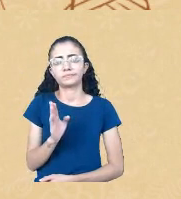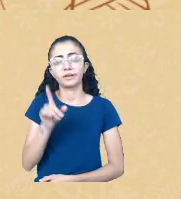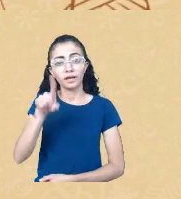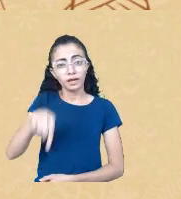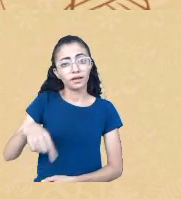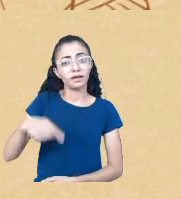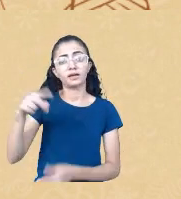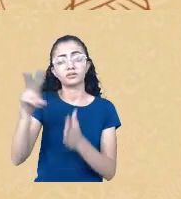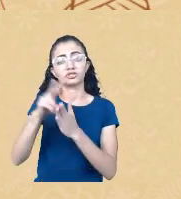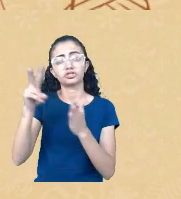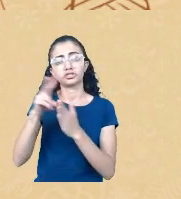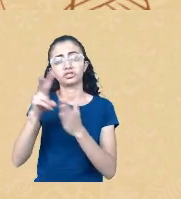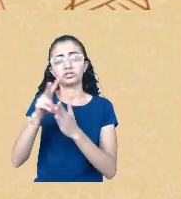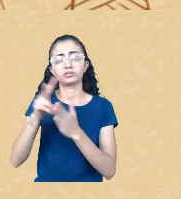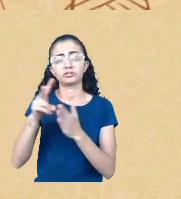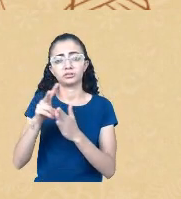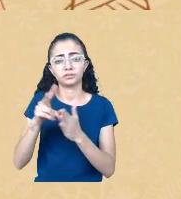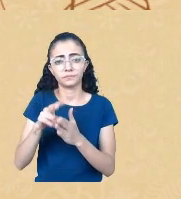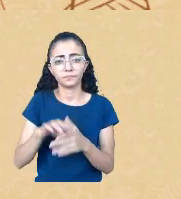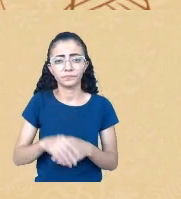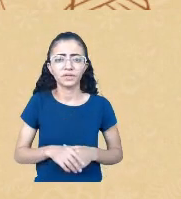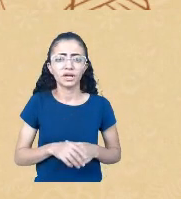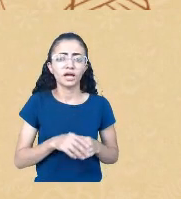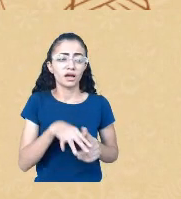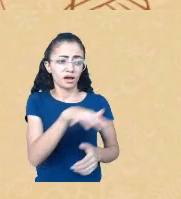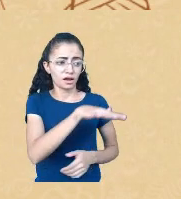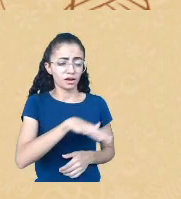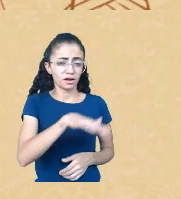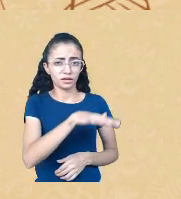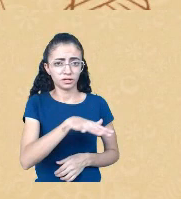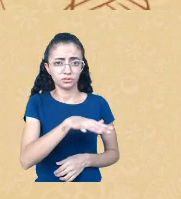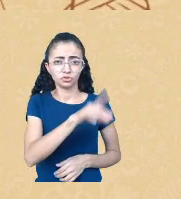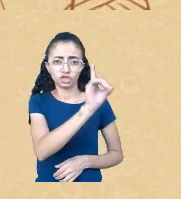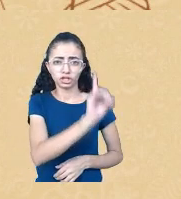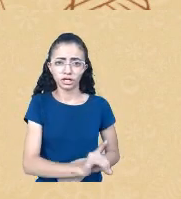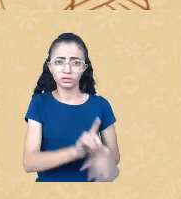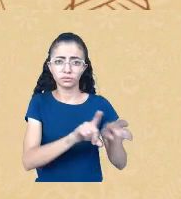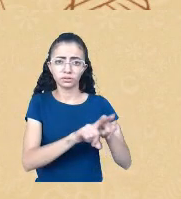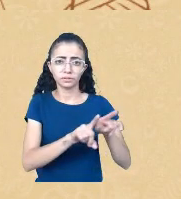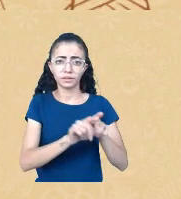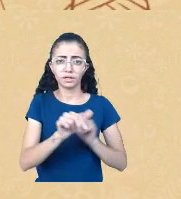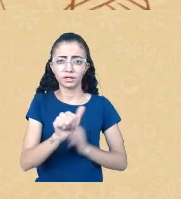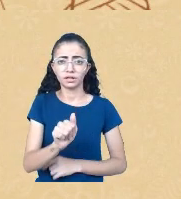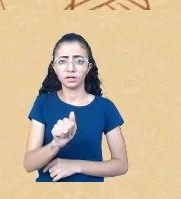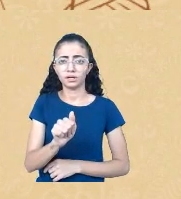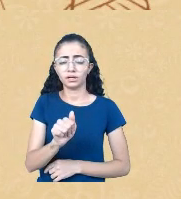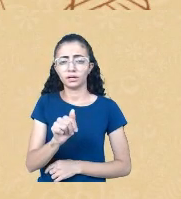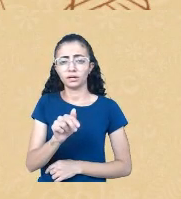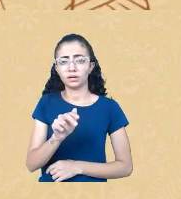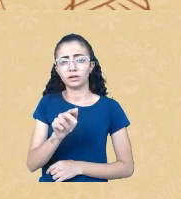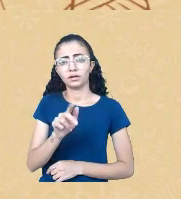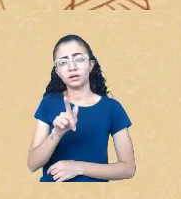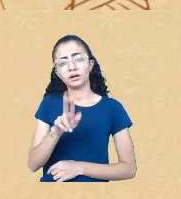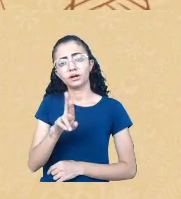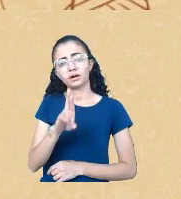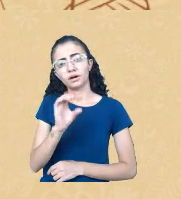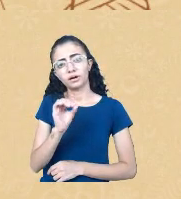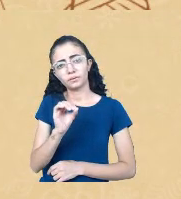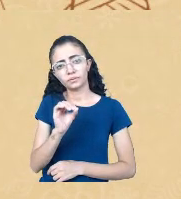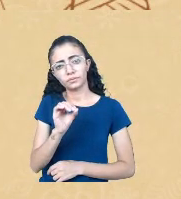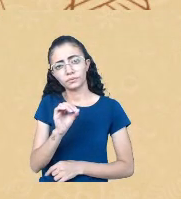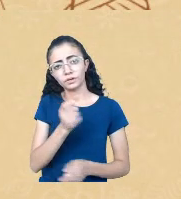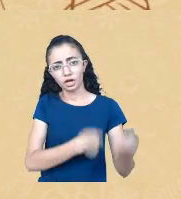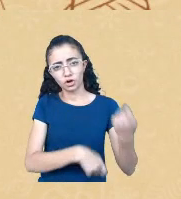direita pelo agronegócio porque é utilizado nessa narrativa de que nós estaríamos quase extintos. Se é 0